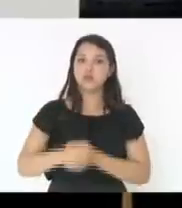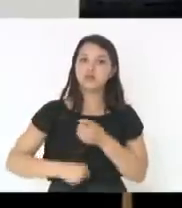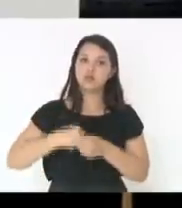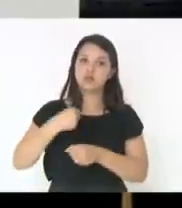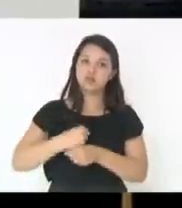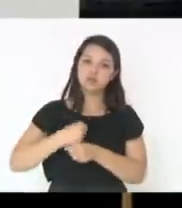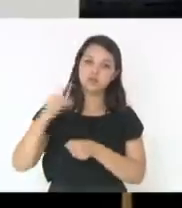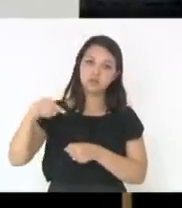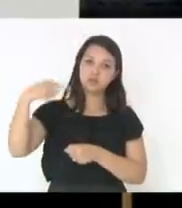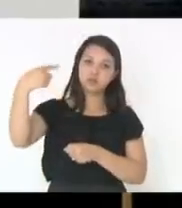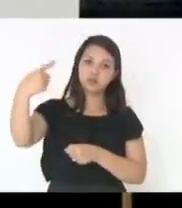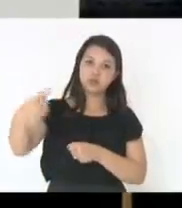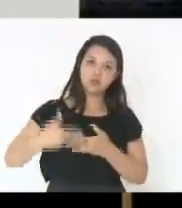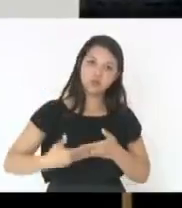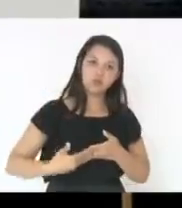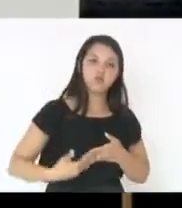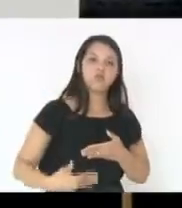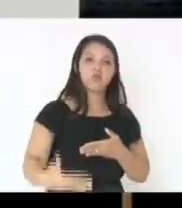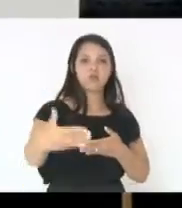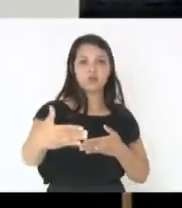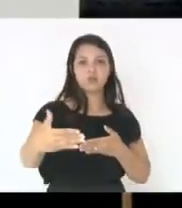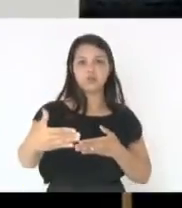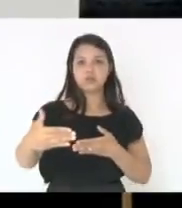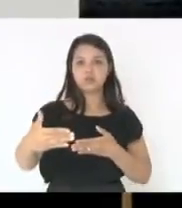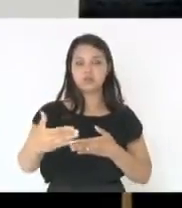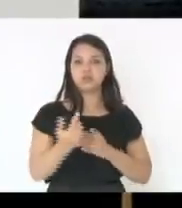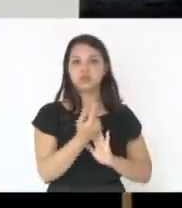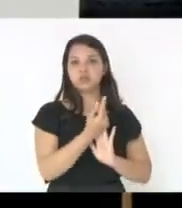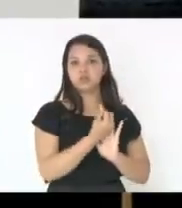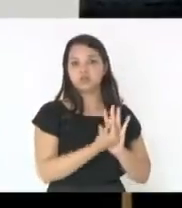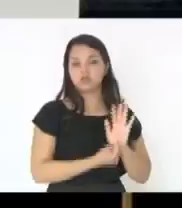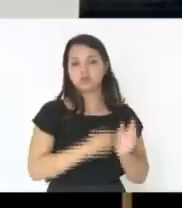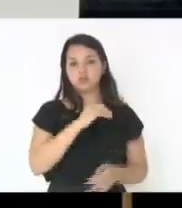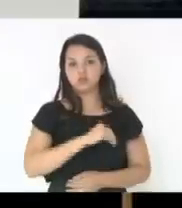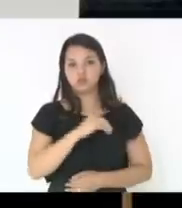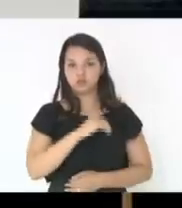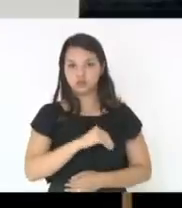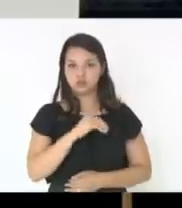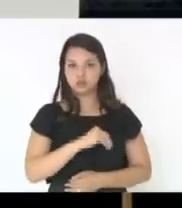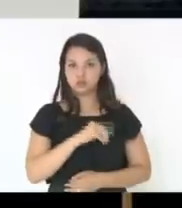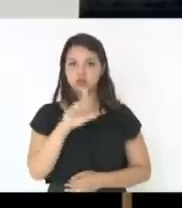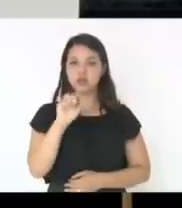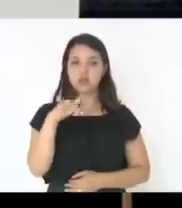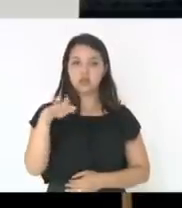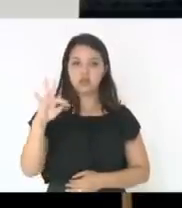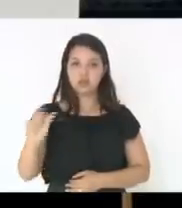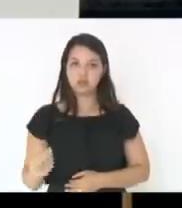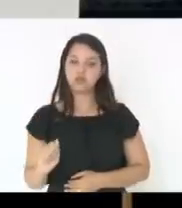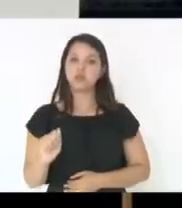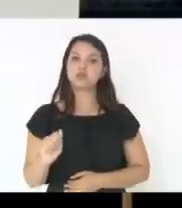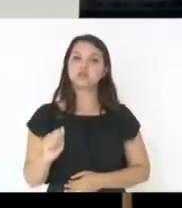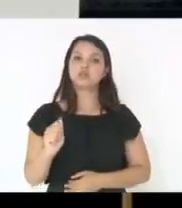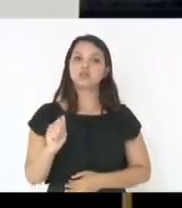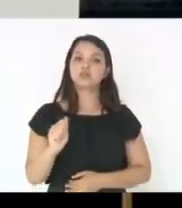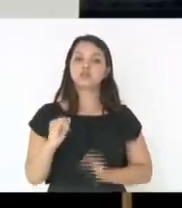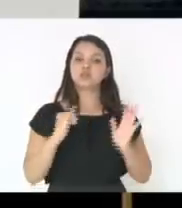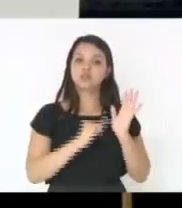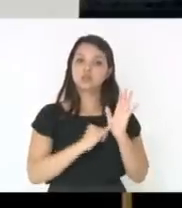da sua receita corrente líquida dos impostos em